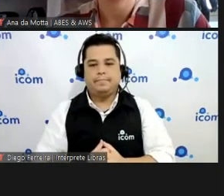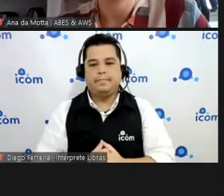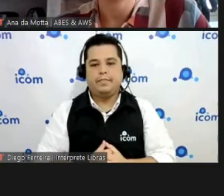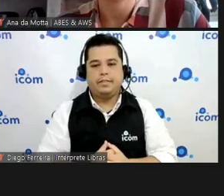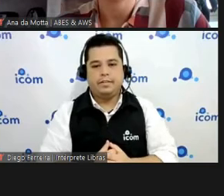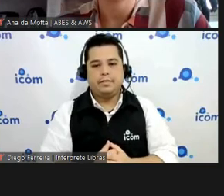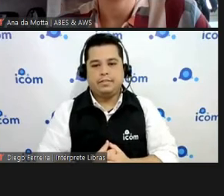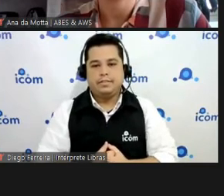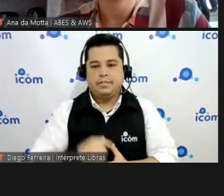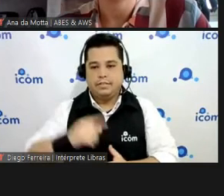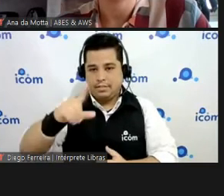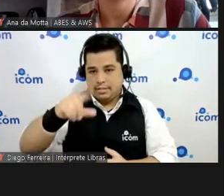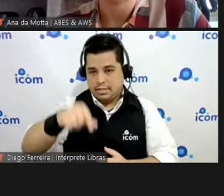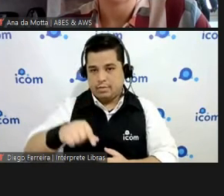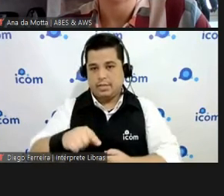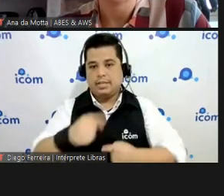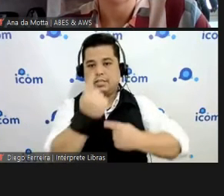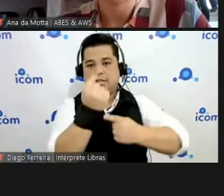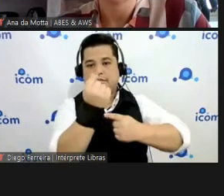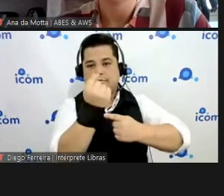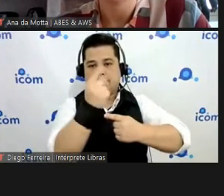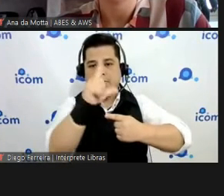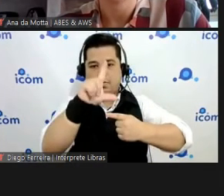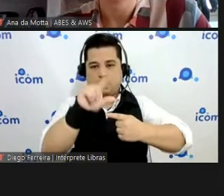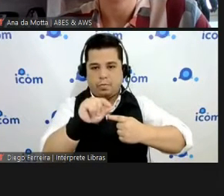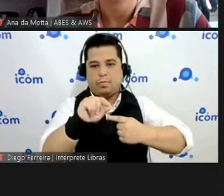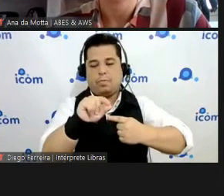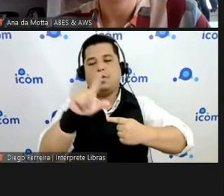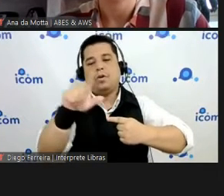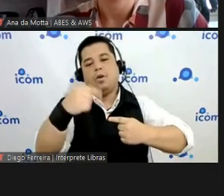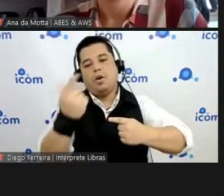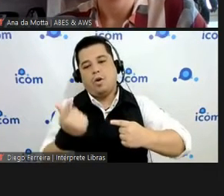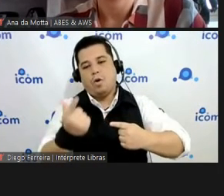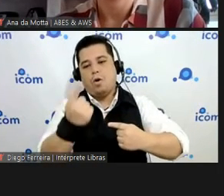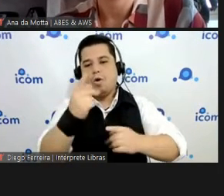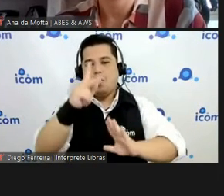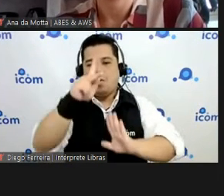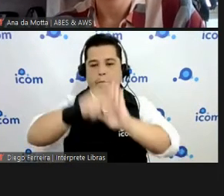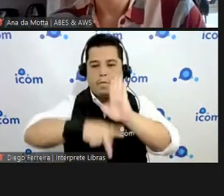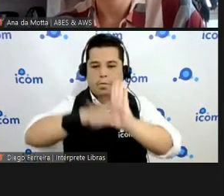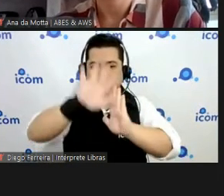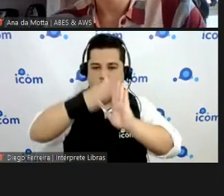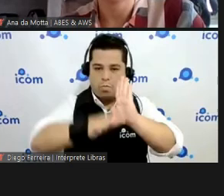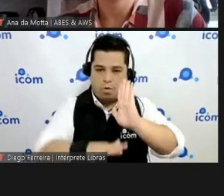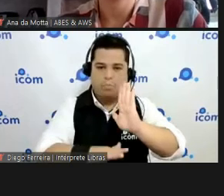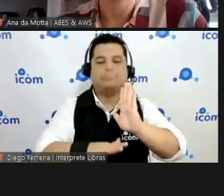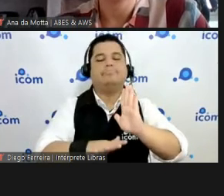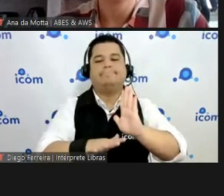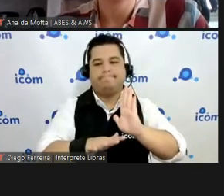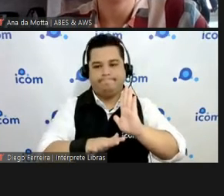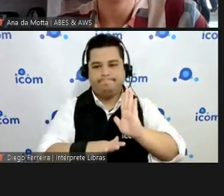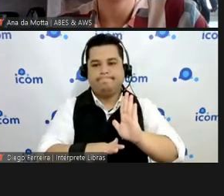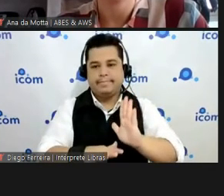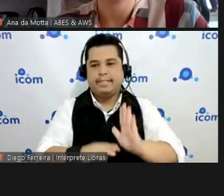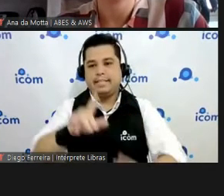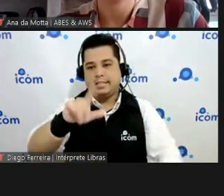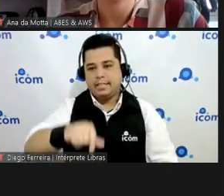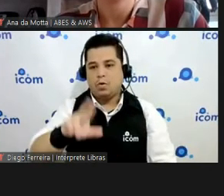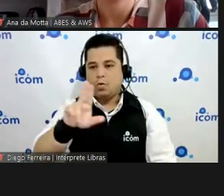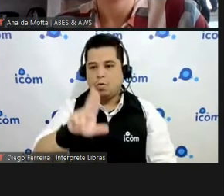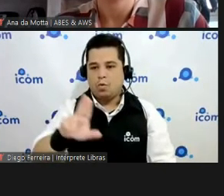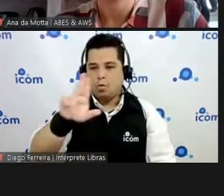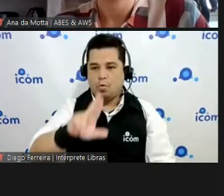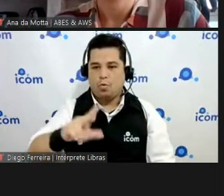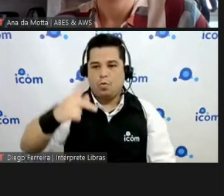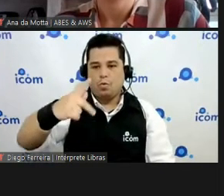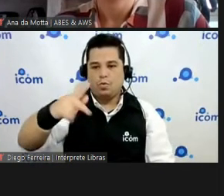os dois e a gente pode contratar por concorrência ou por pregando numa situação dessa difícil você justificar a concorrência o ideal realmente por isso que eu falo o